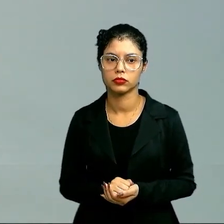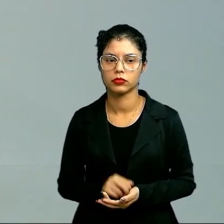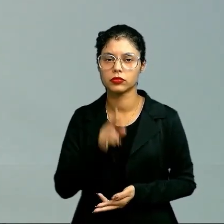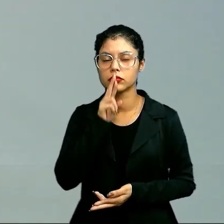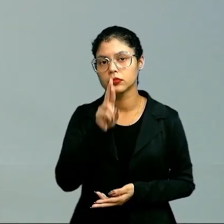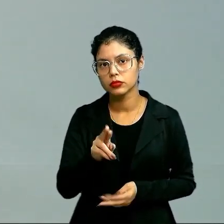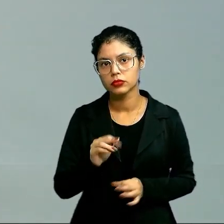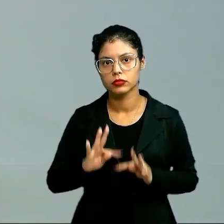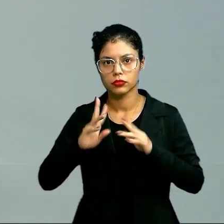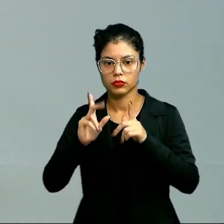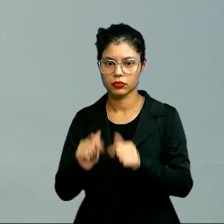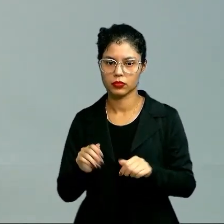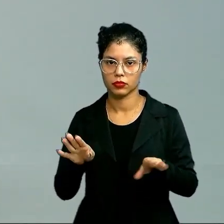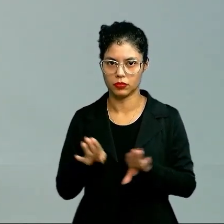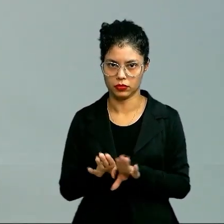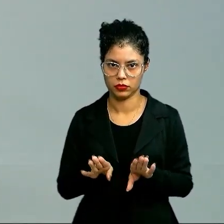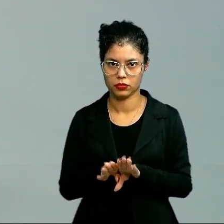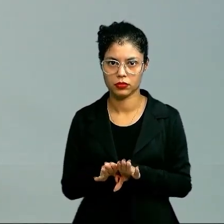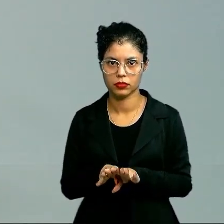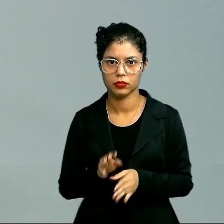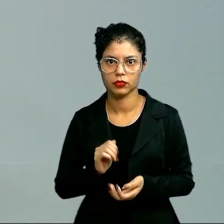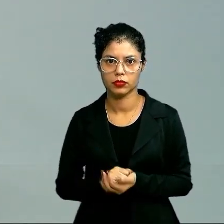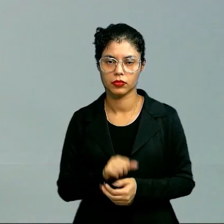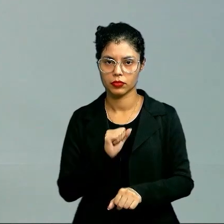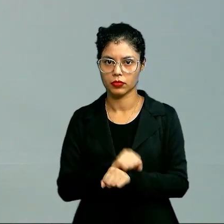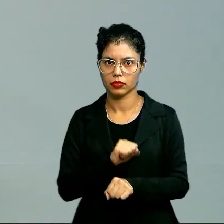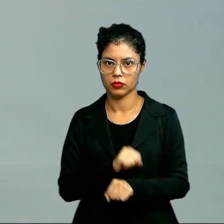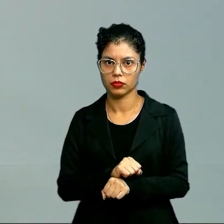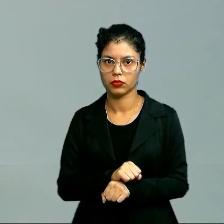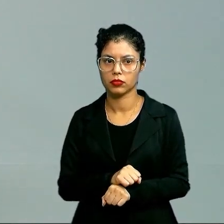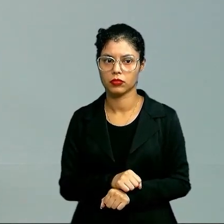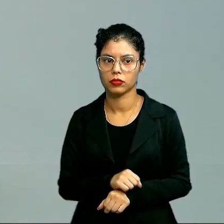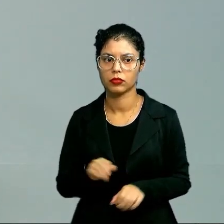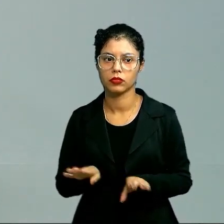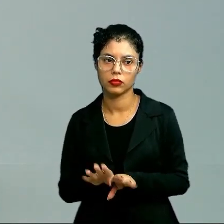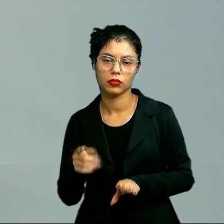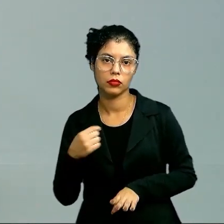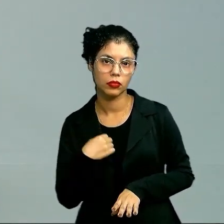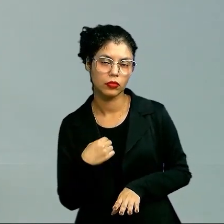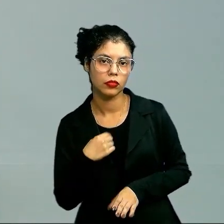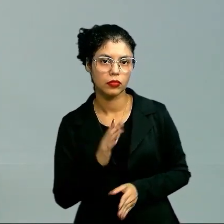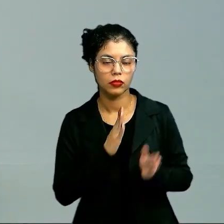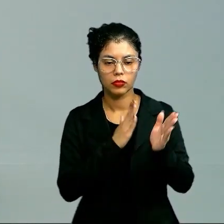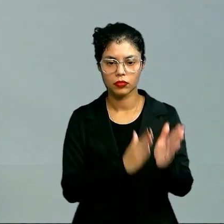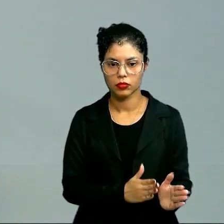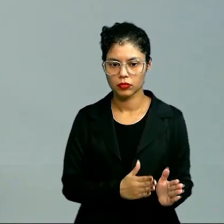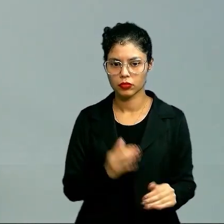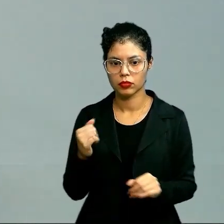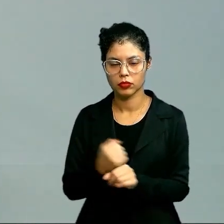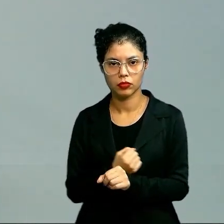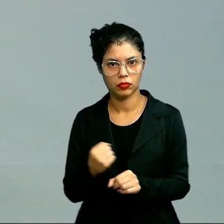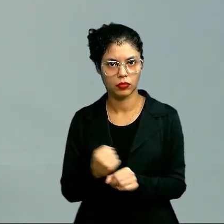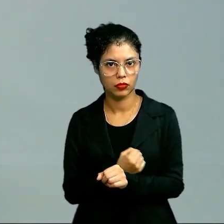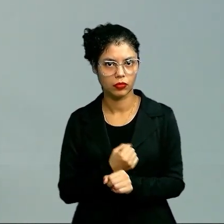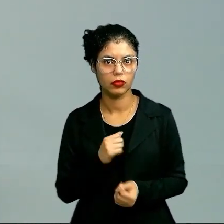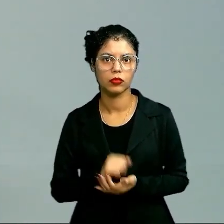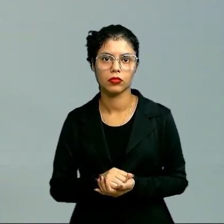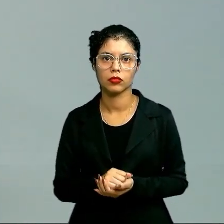responderia para você o seguinte, não esperem de mim que eu erija, que eu construa